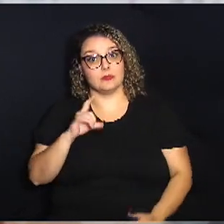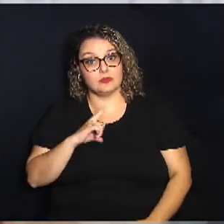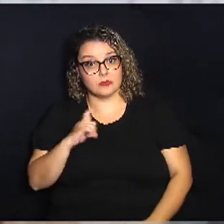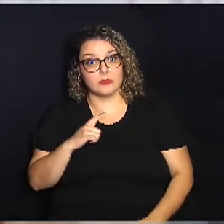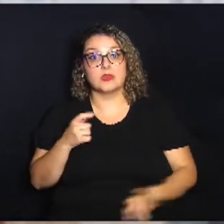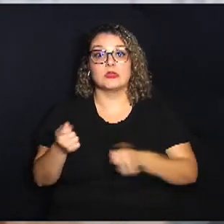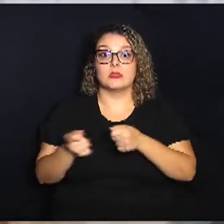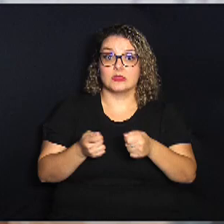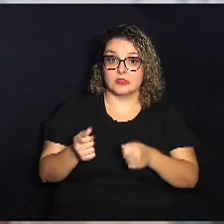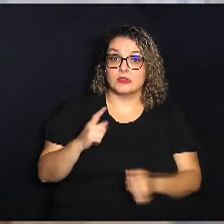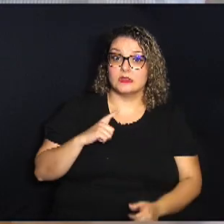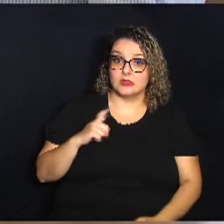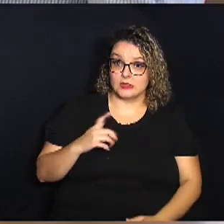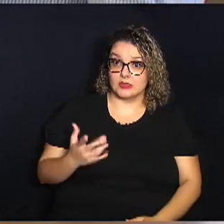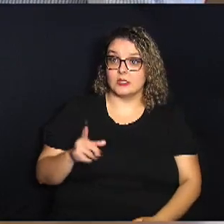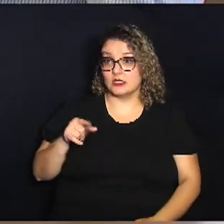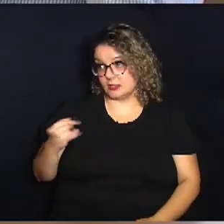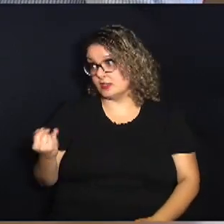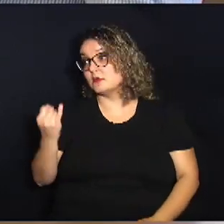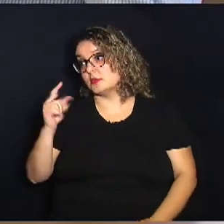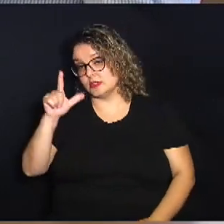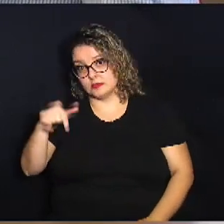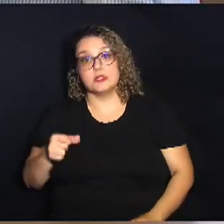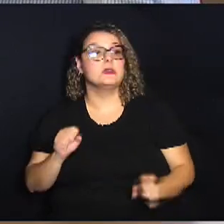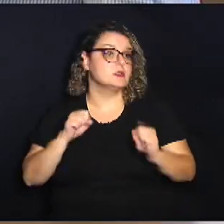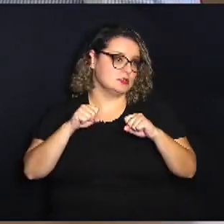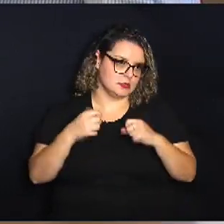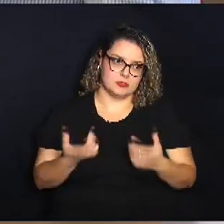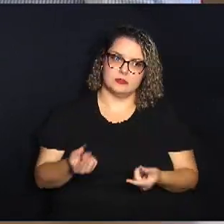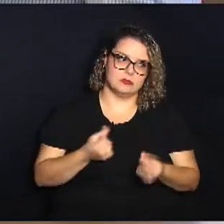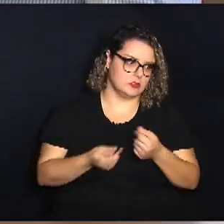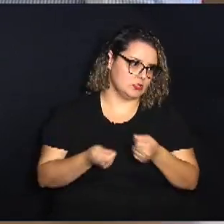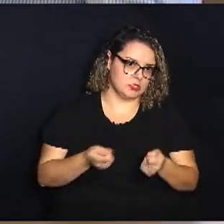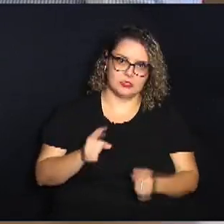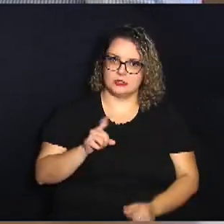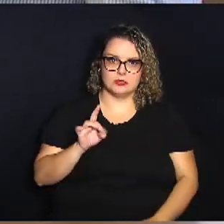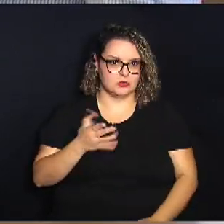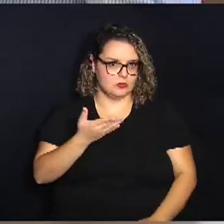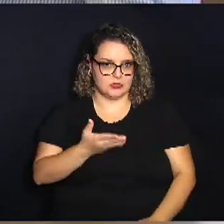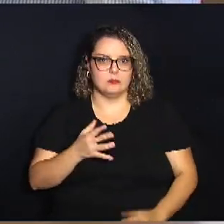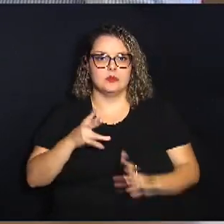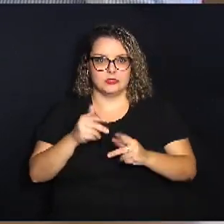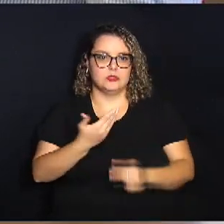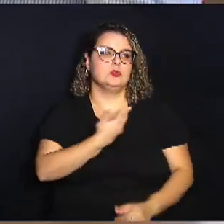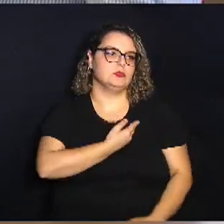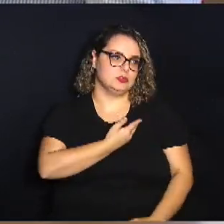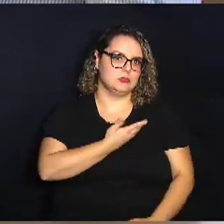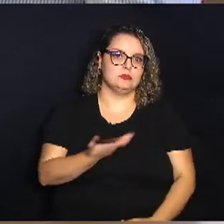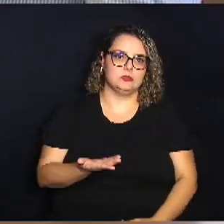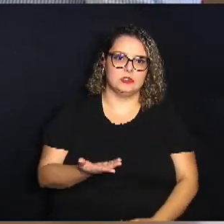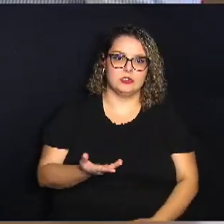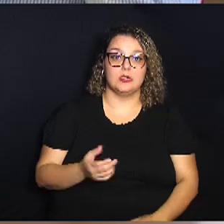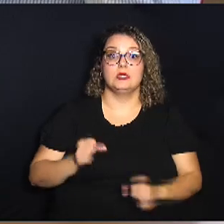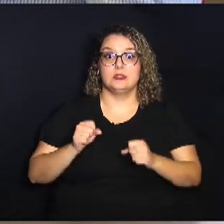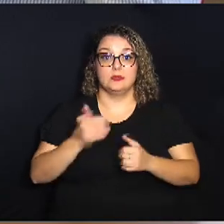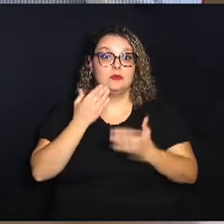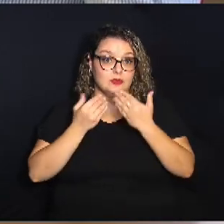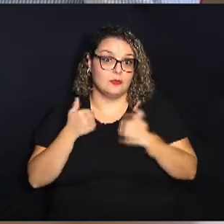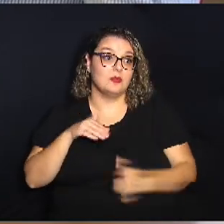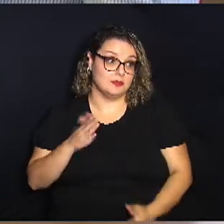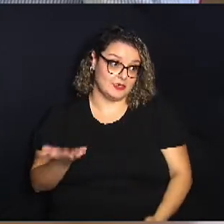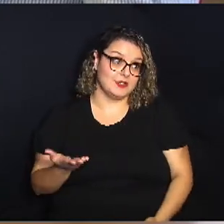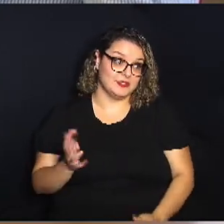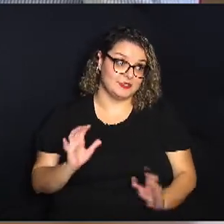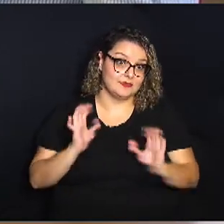controle vai ser fundamental depois exatamente você vai economizar não só você mas todos os seus amigos eventualmente você pode comer mais também na festa